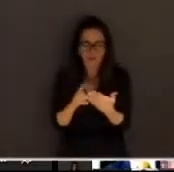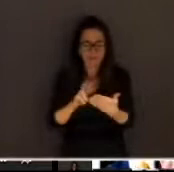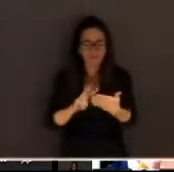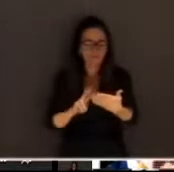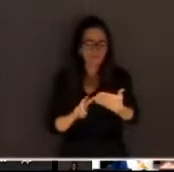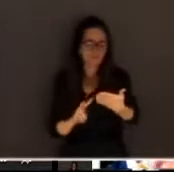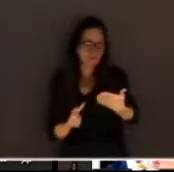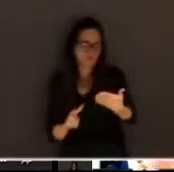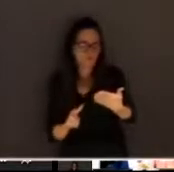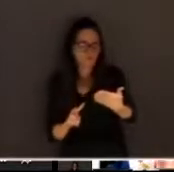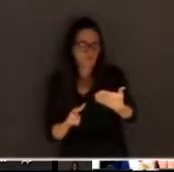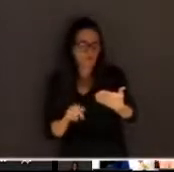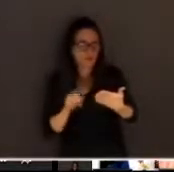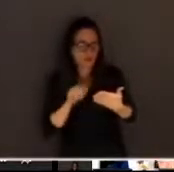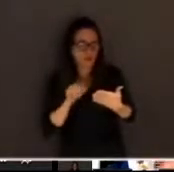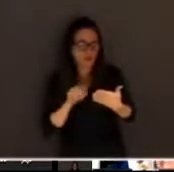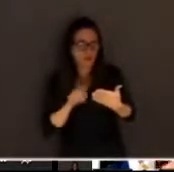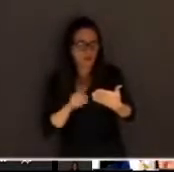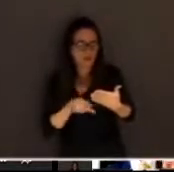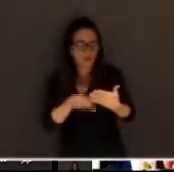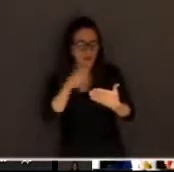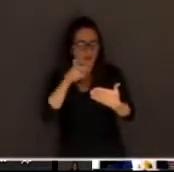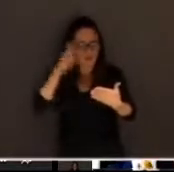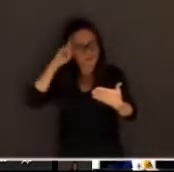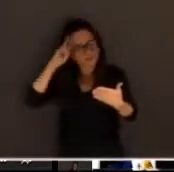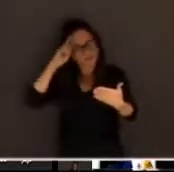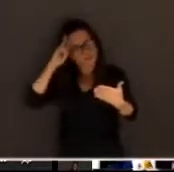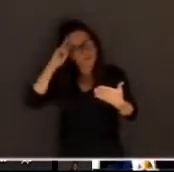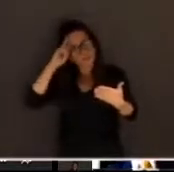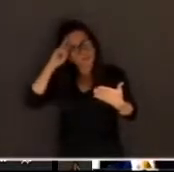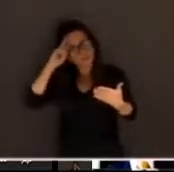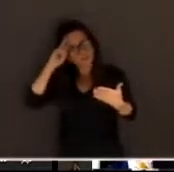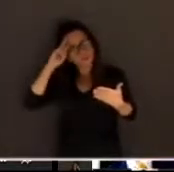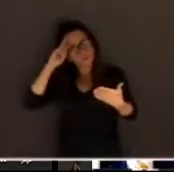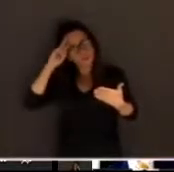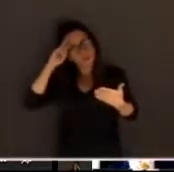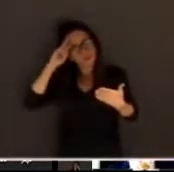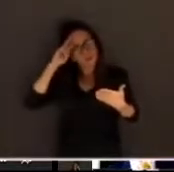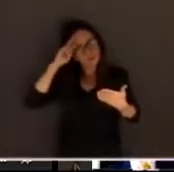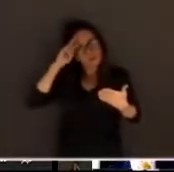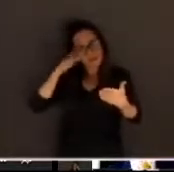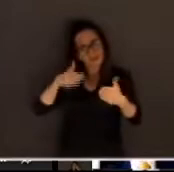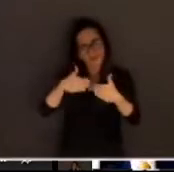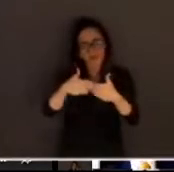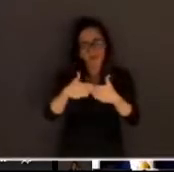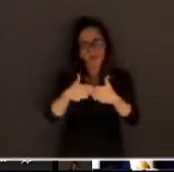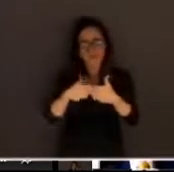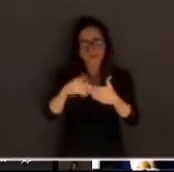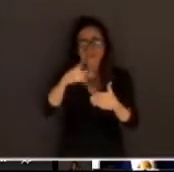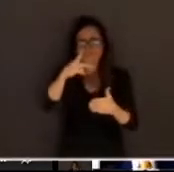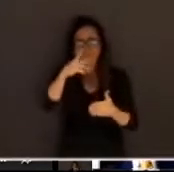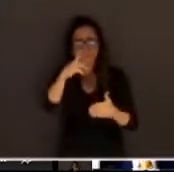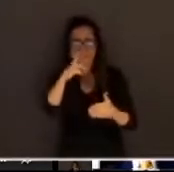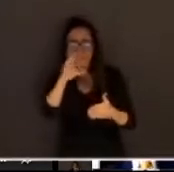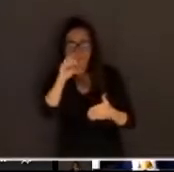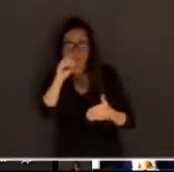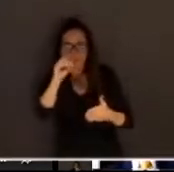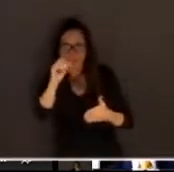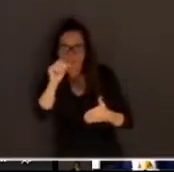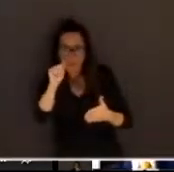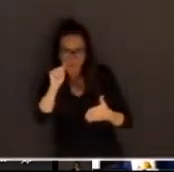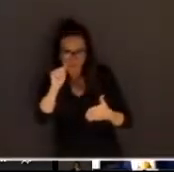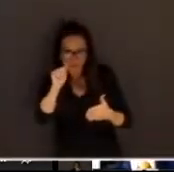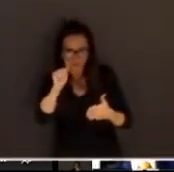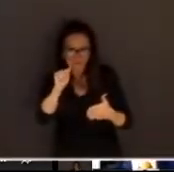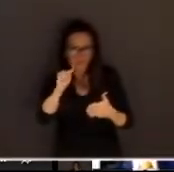ali no dicionário marítimo ele sempre relembrava que proa fica na frente que popa fica